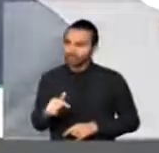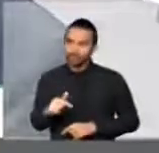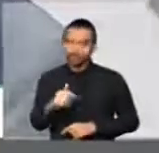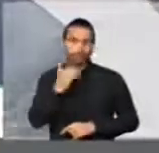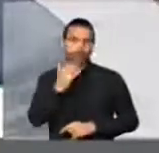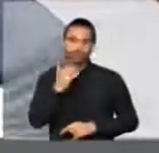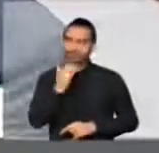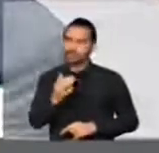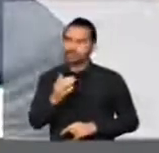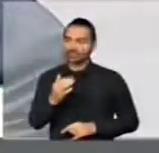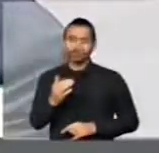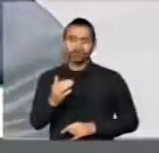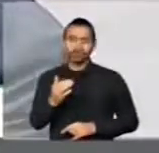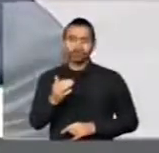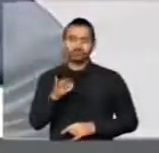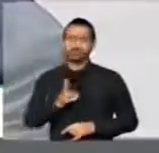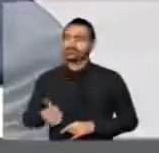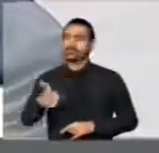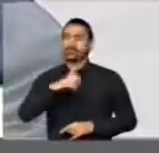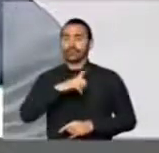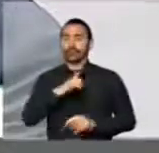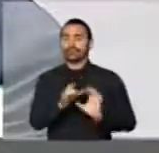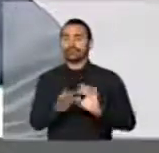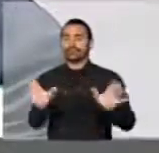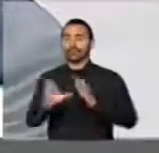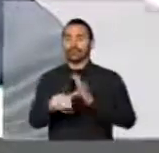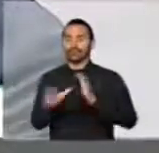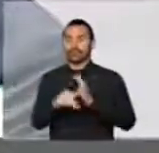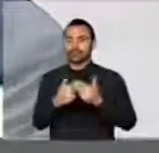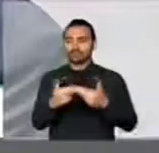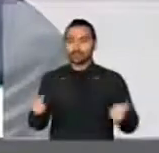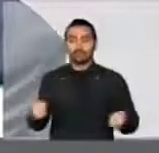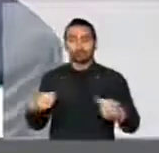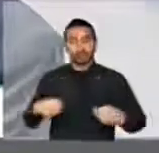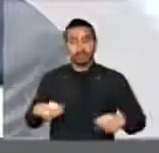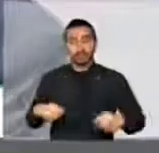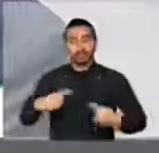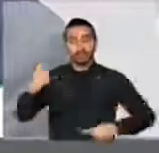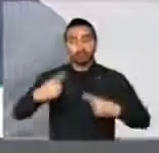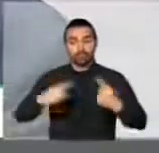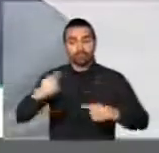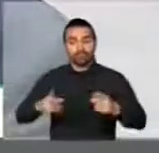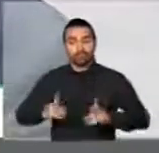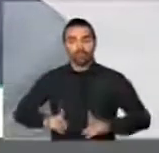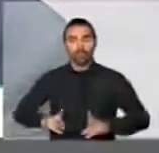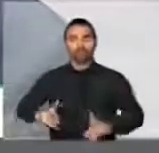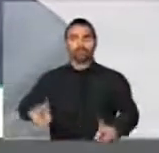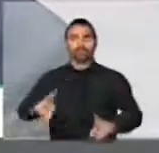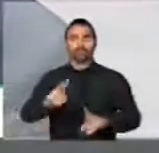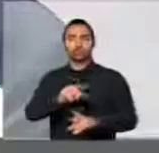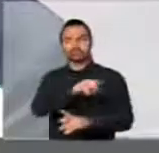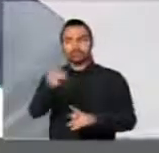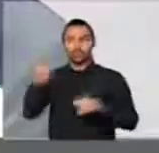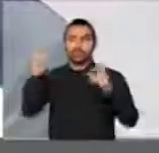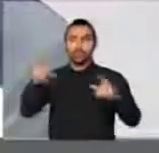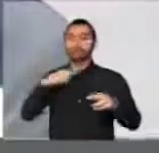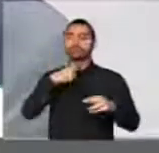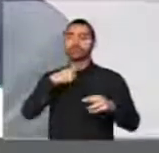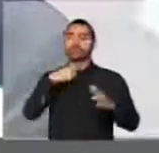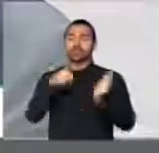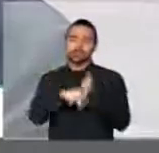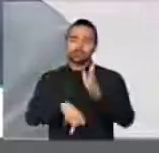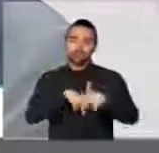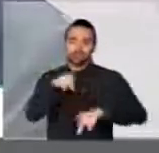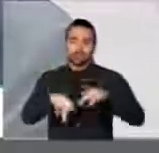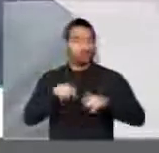nem tem políticas públicas continuadas no interesse da população. É disso que o